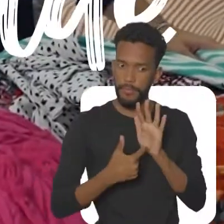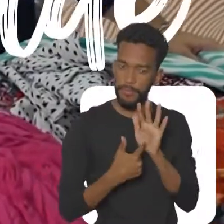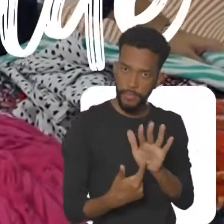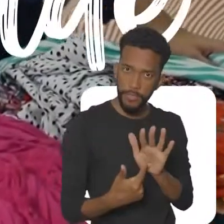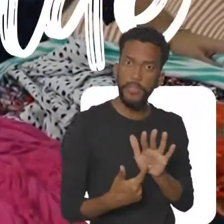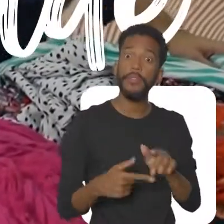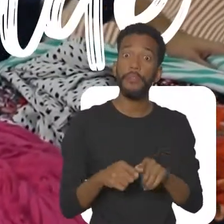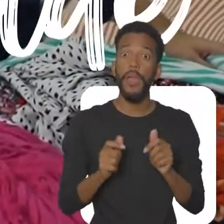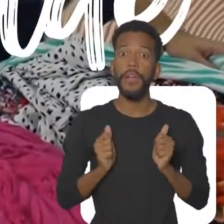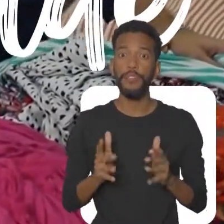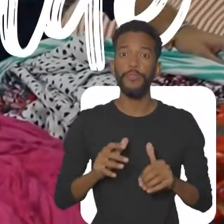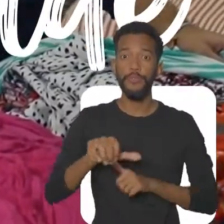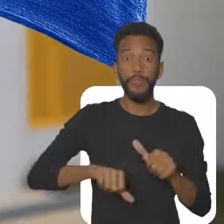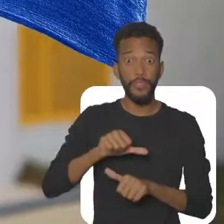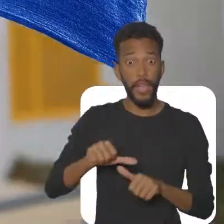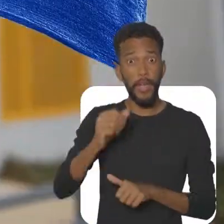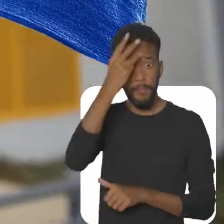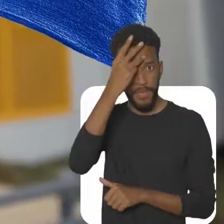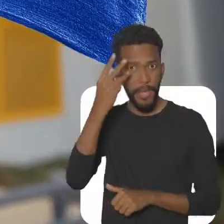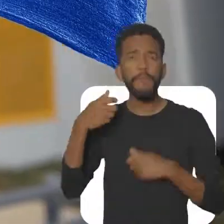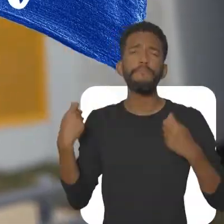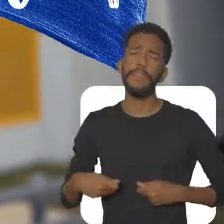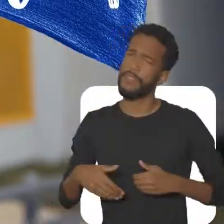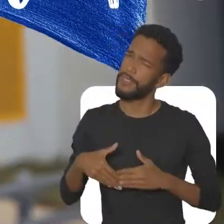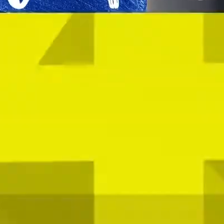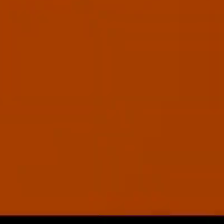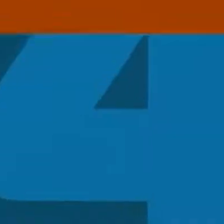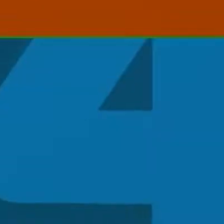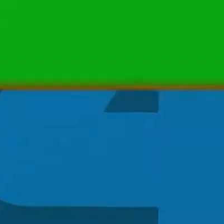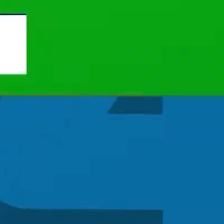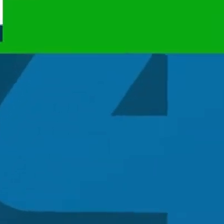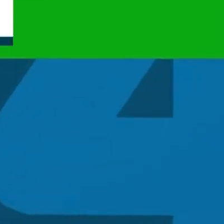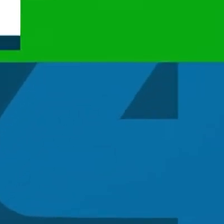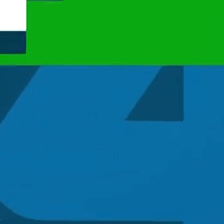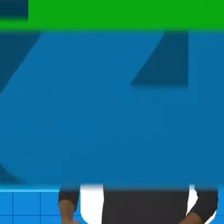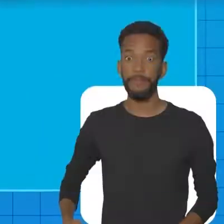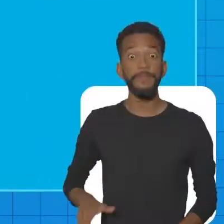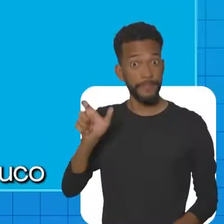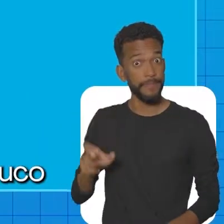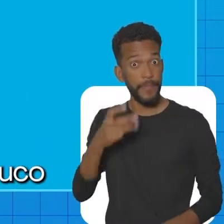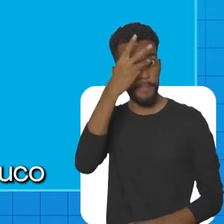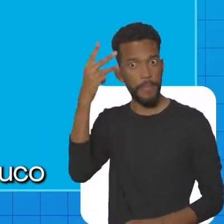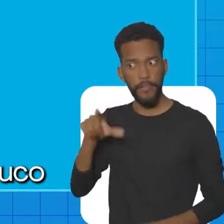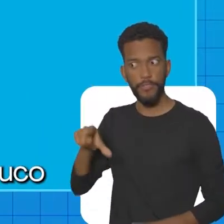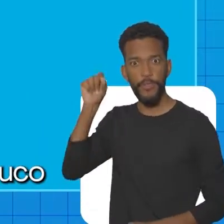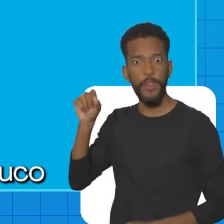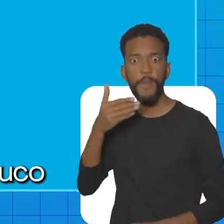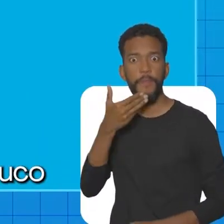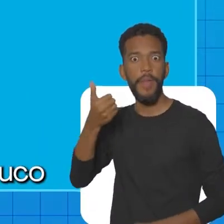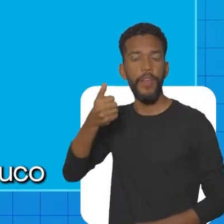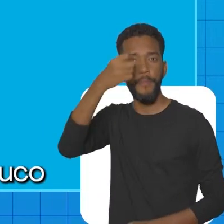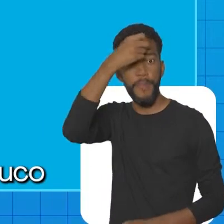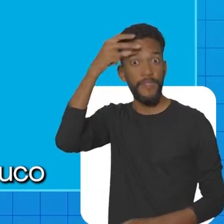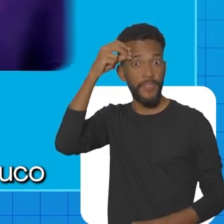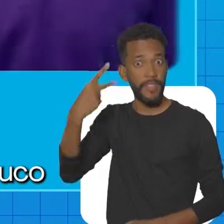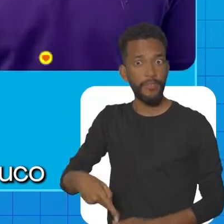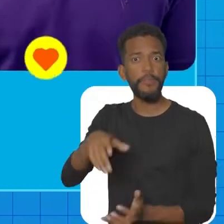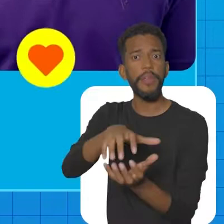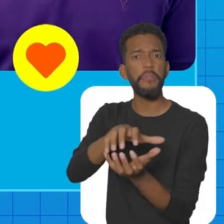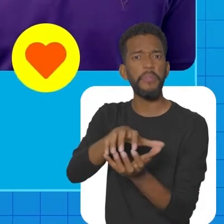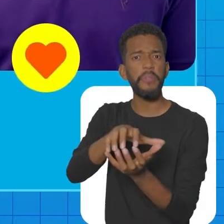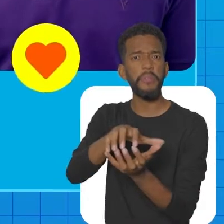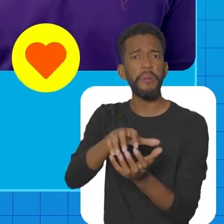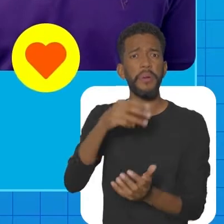atitude pra mudar Miguel tem que ser o nosso próximo governador Miguel foi eleito o melhor prefeito de Pernambuco